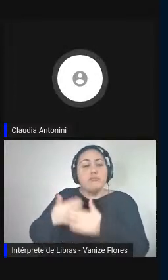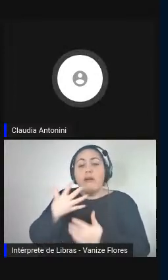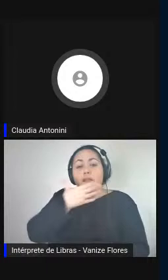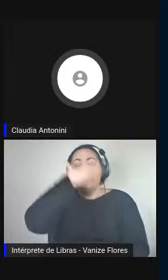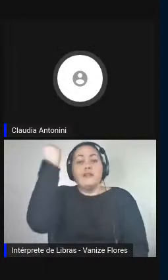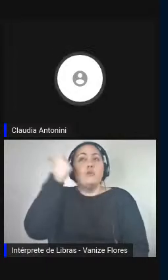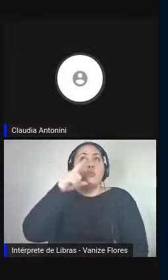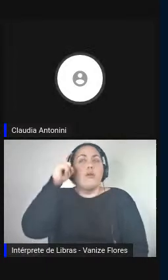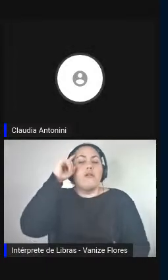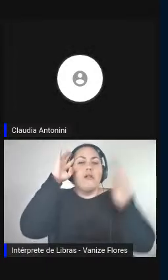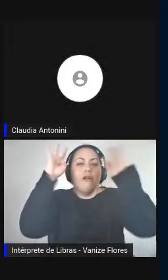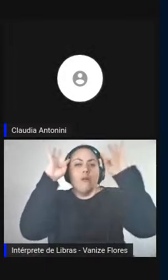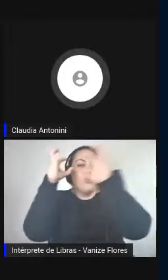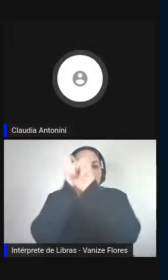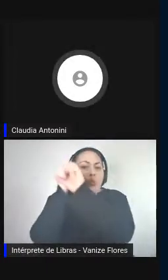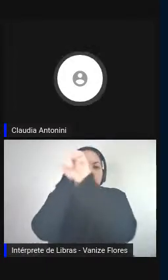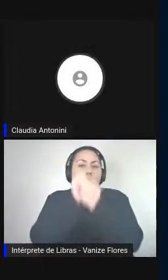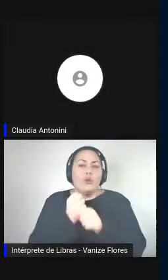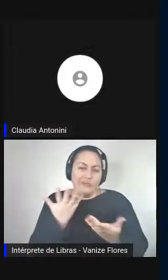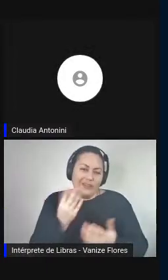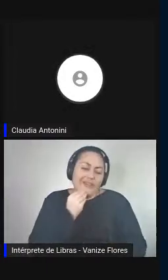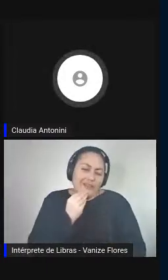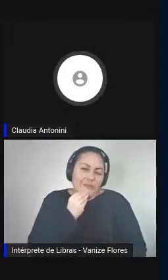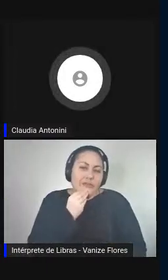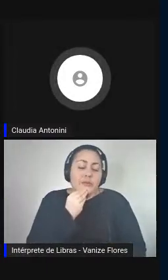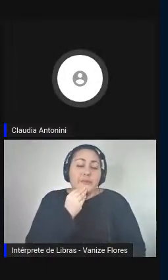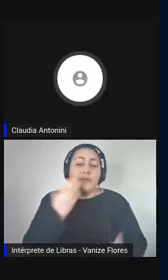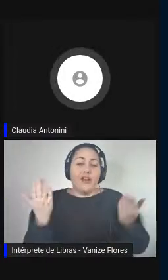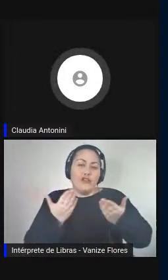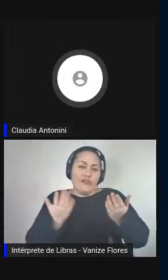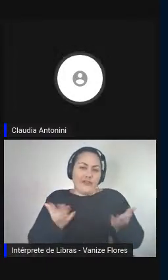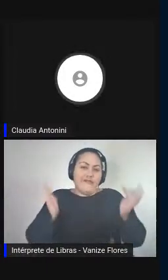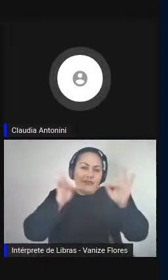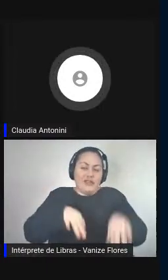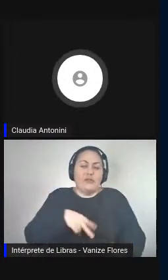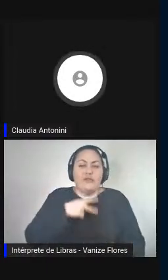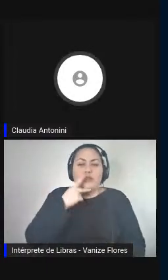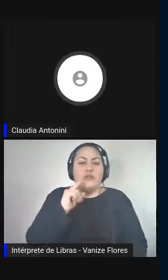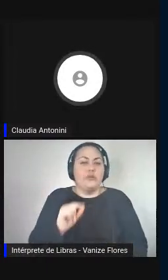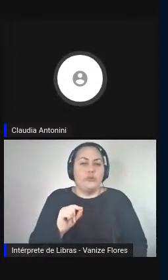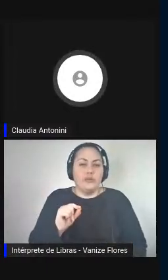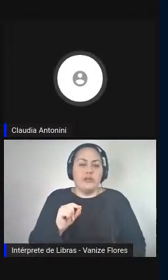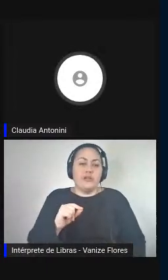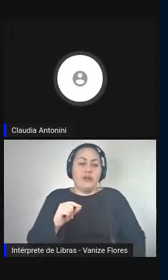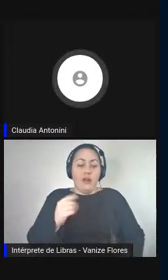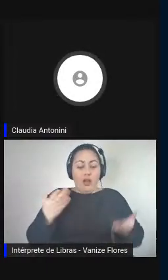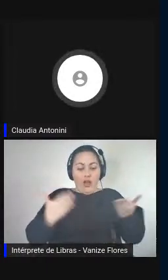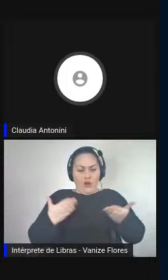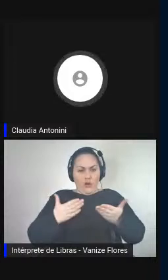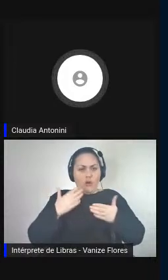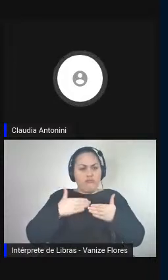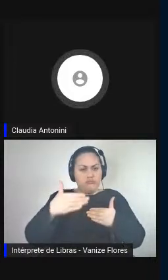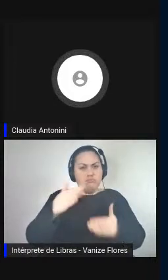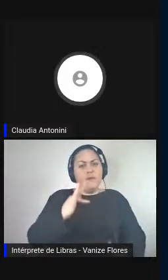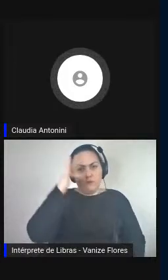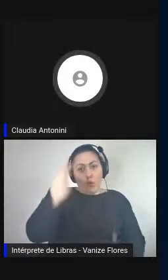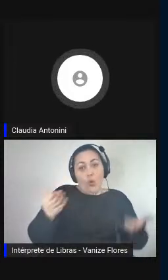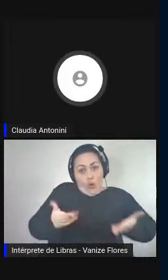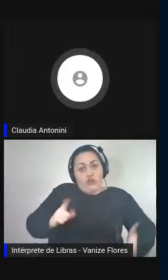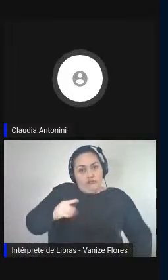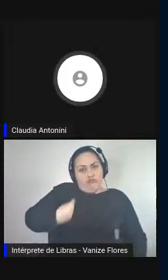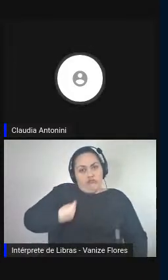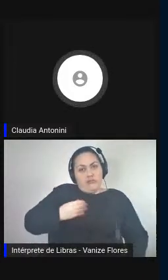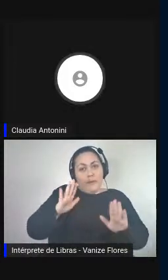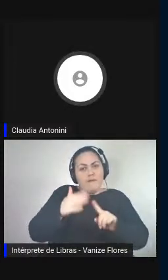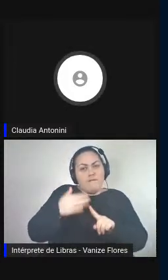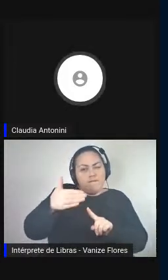aqui não tem nenhuma dúvida que, de agora em diante, já hoje é assim, mas será cada vez mais, não podemos ver o